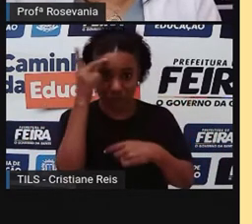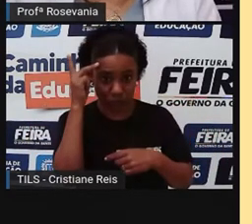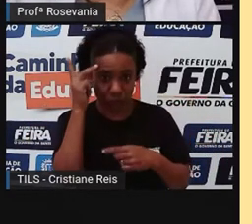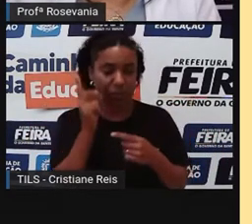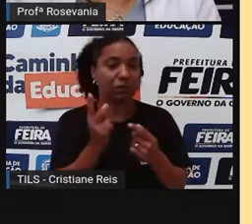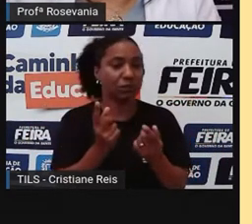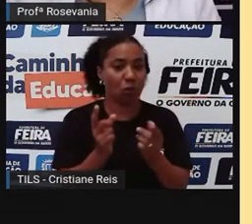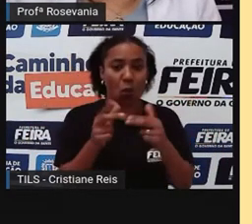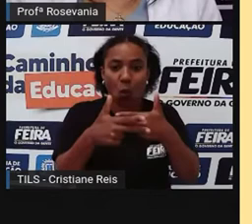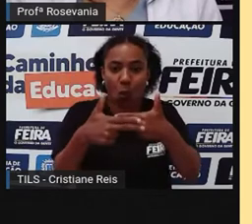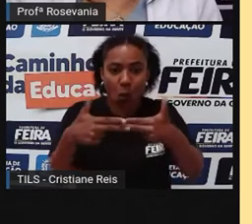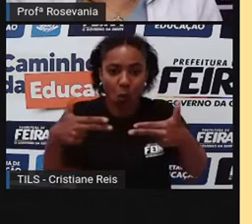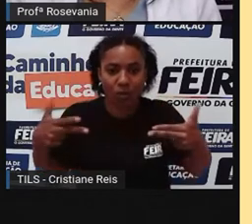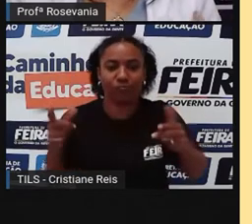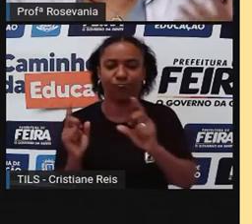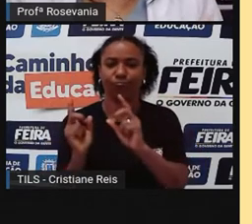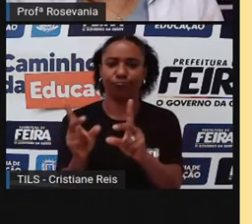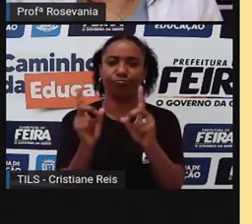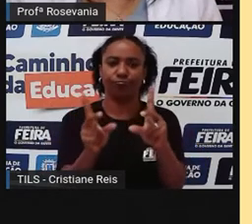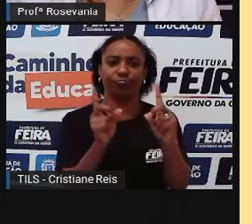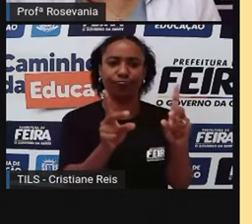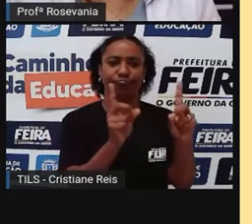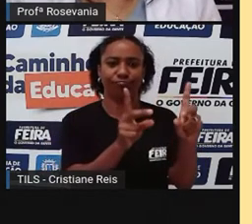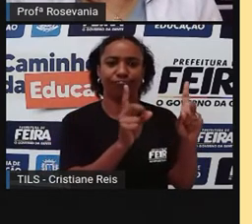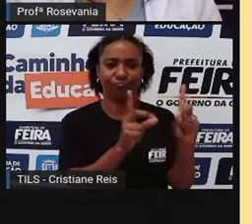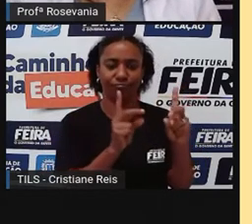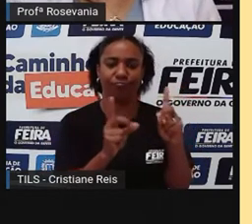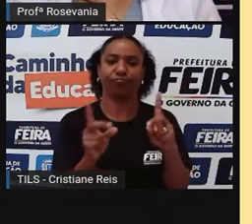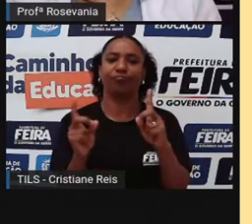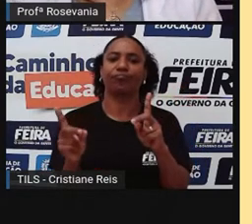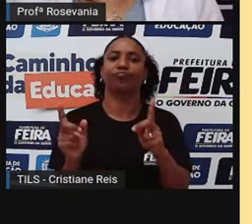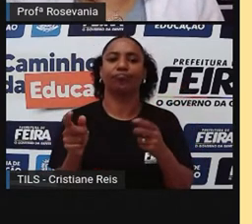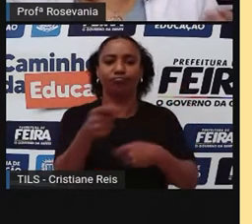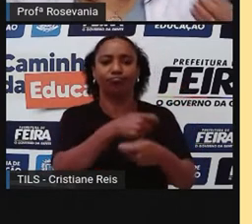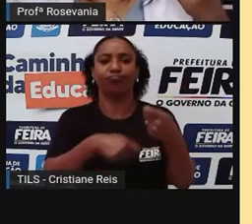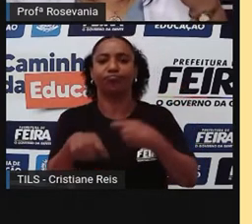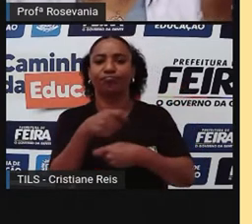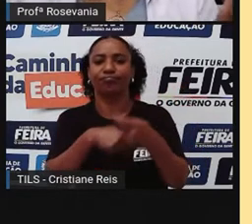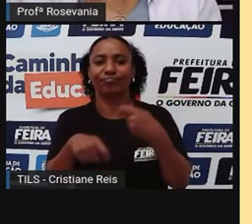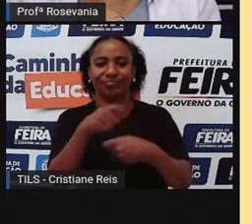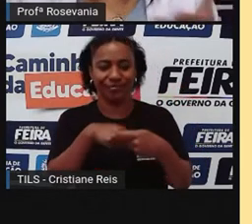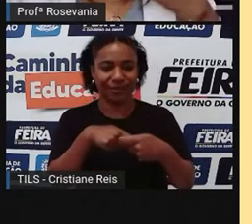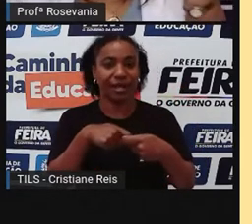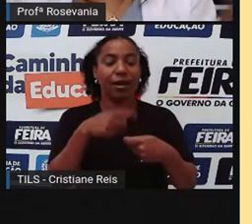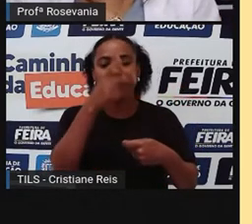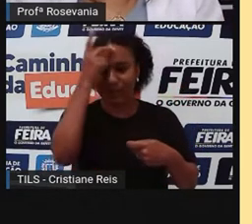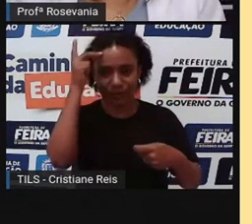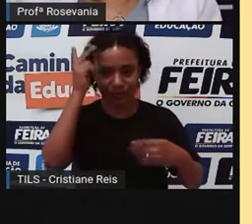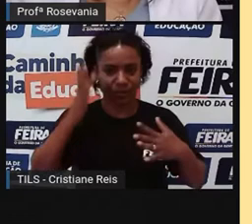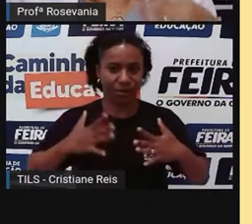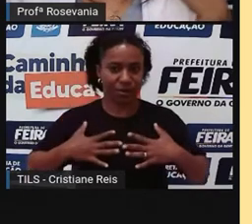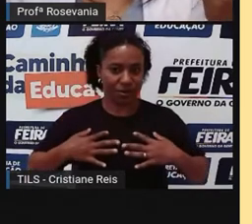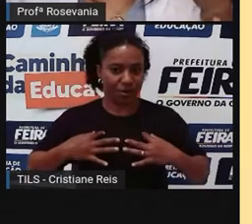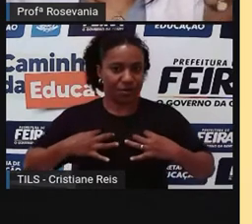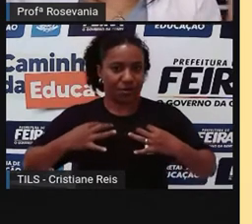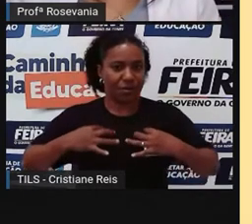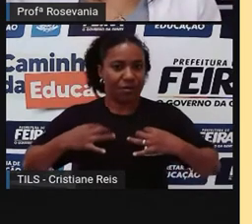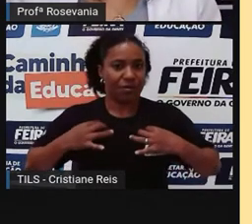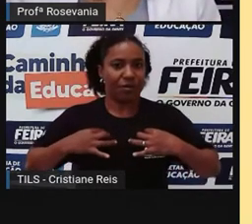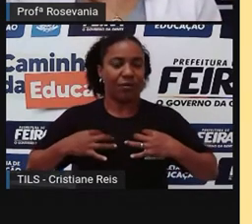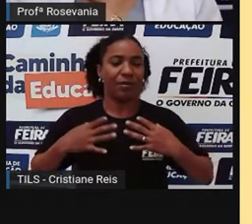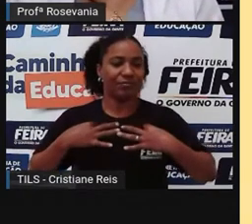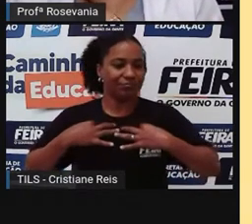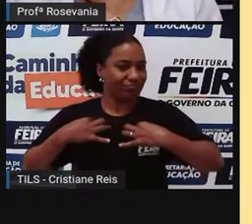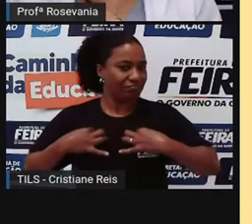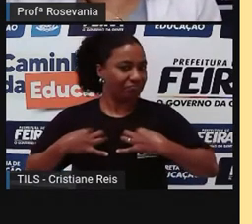observe como as pessoas iam bem arrumadas, né, para para a feira. É tipo, por exemplo, as pessoas, né, que se arrumam bem para ir